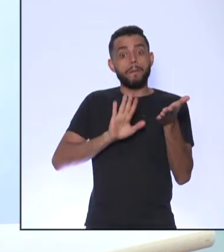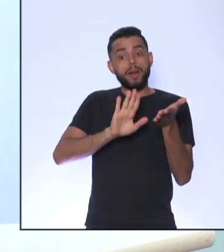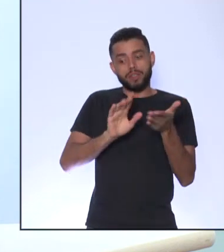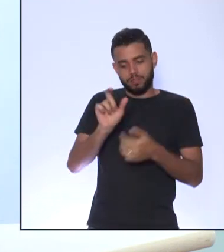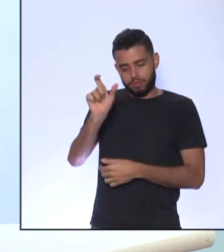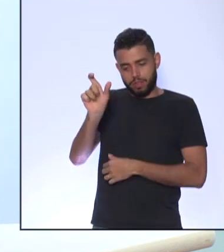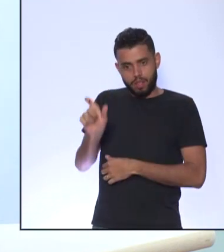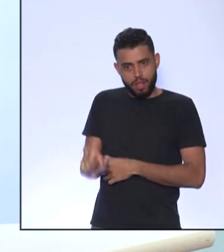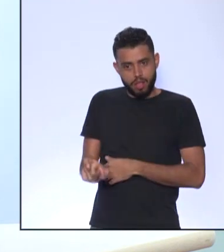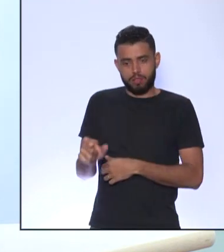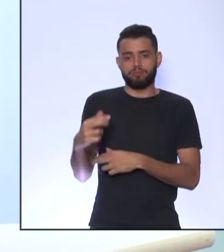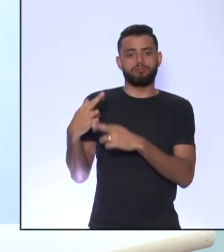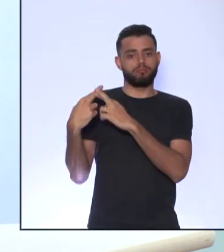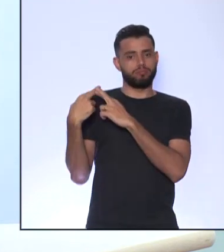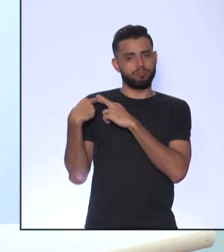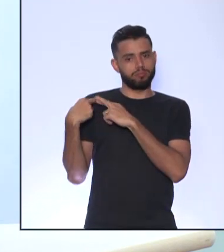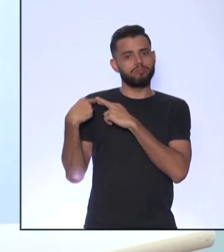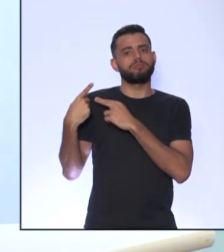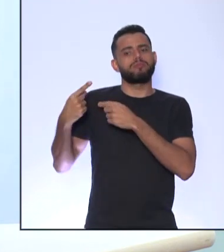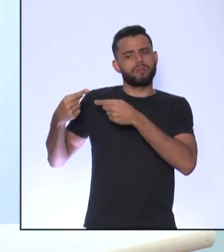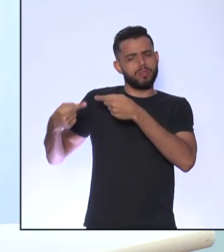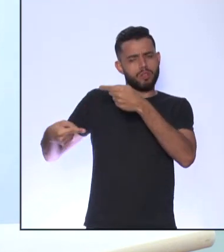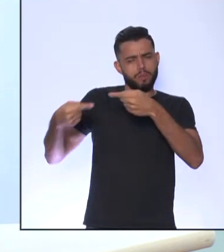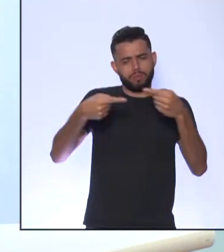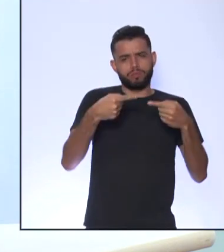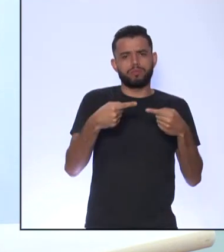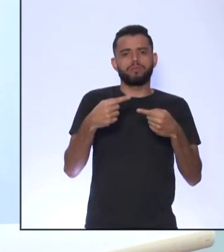Esse debate conosco